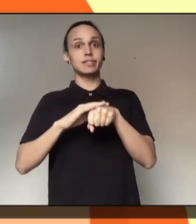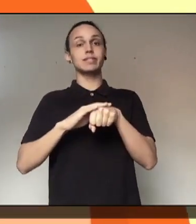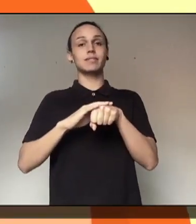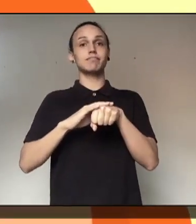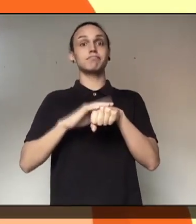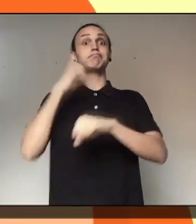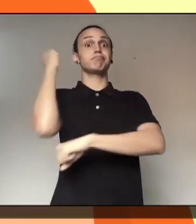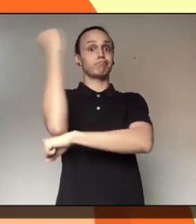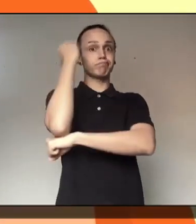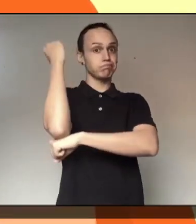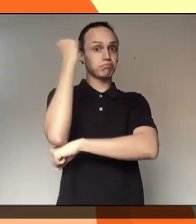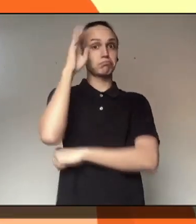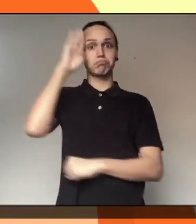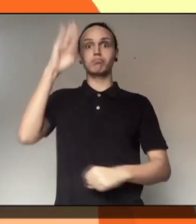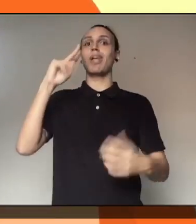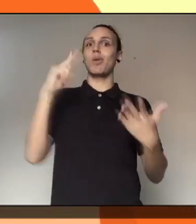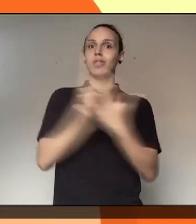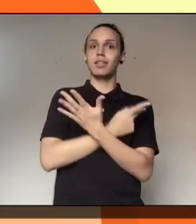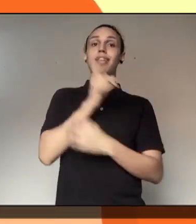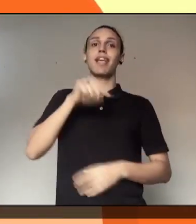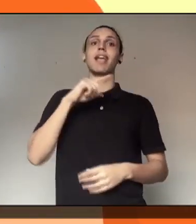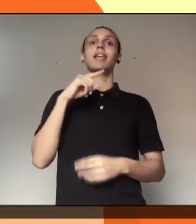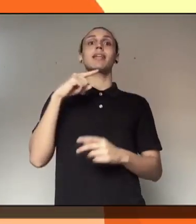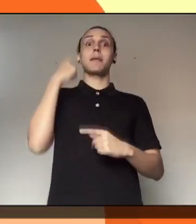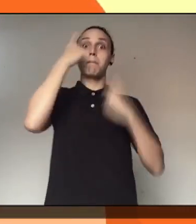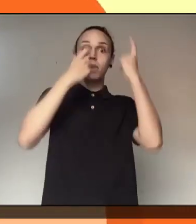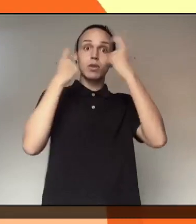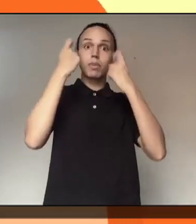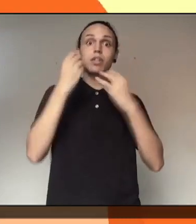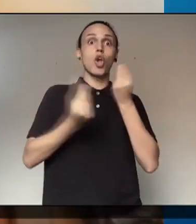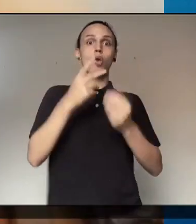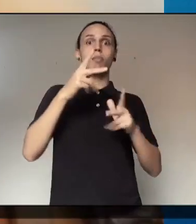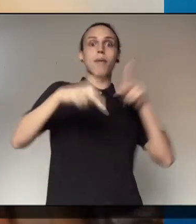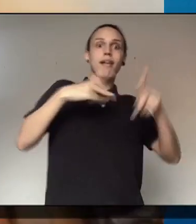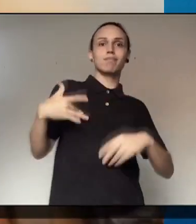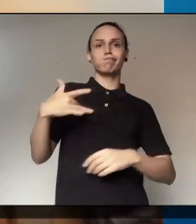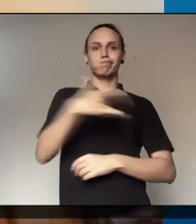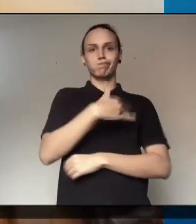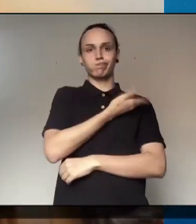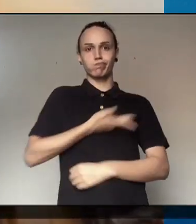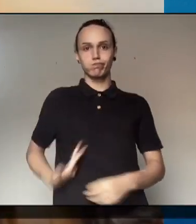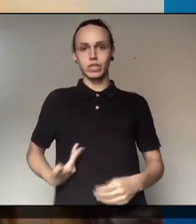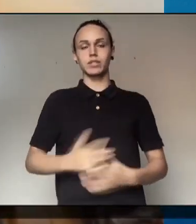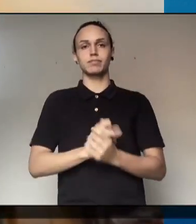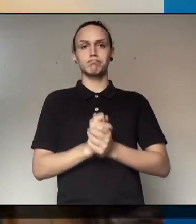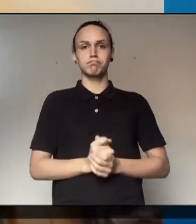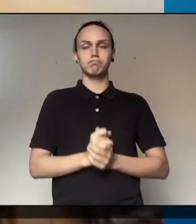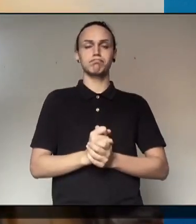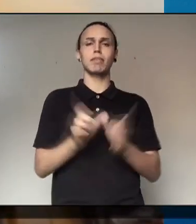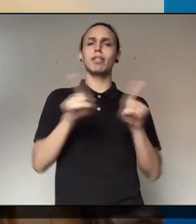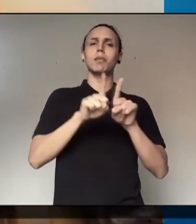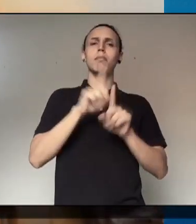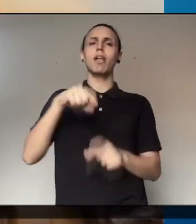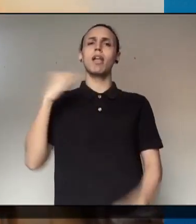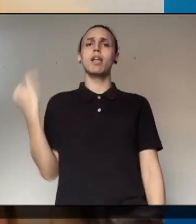com comorbidades tenham a possibilidade de desenvolver a doença, sobretudo nos seus quadros graves, que é uma